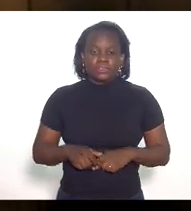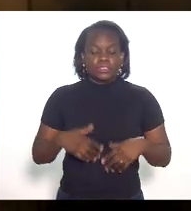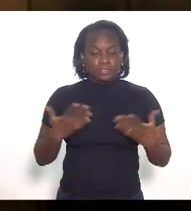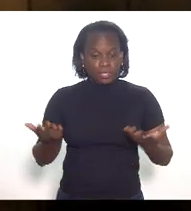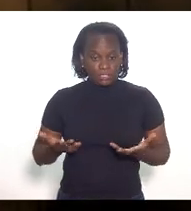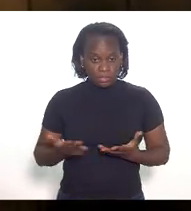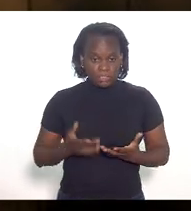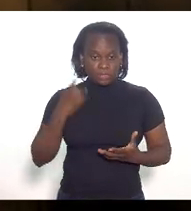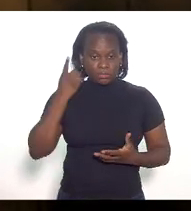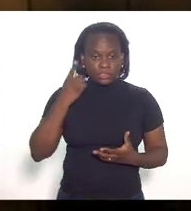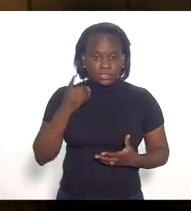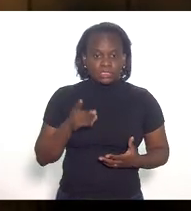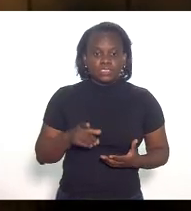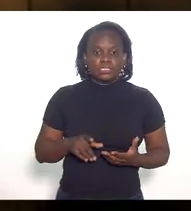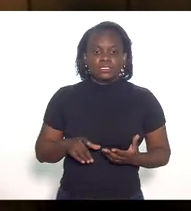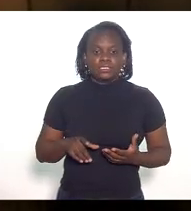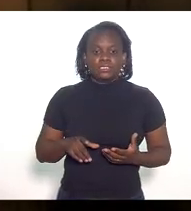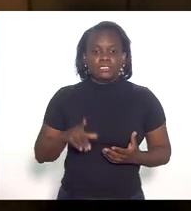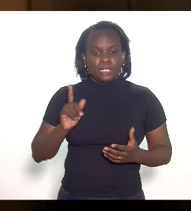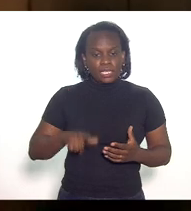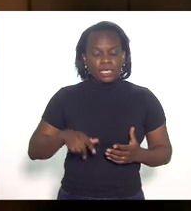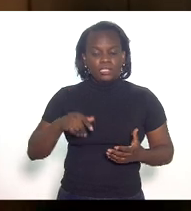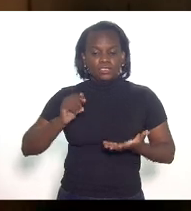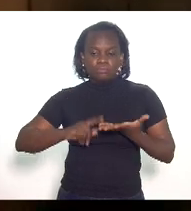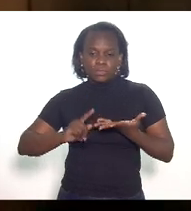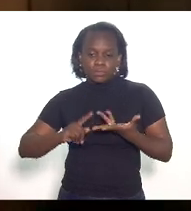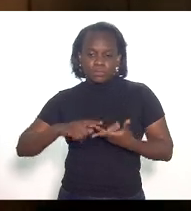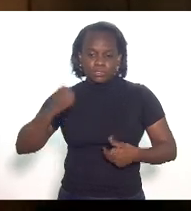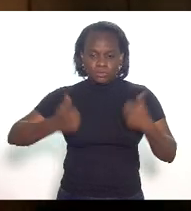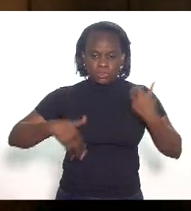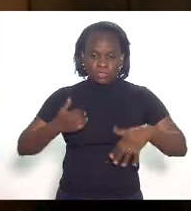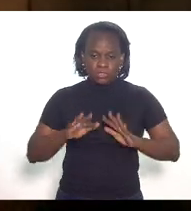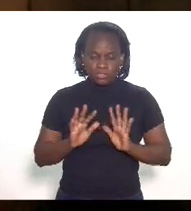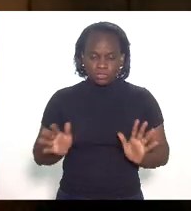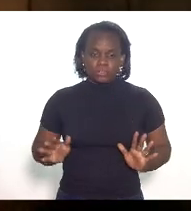enquanto deputado essas eram as nossas considerações